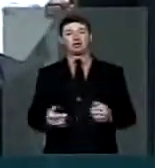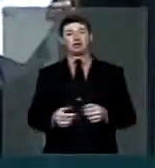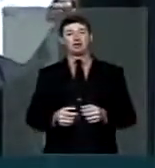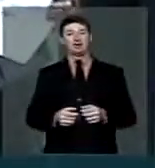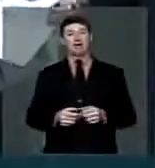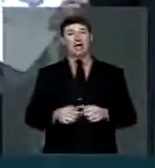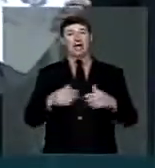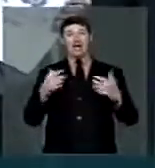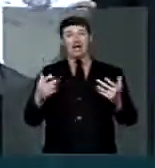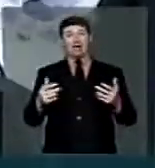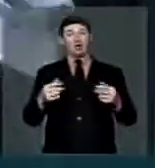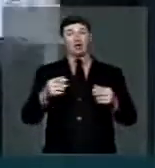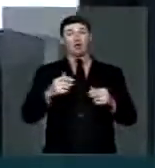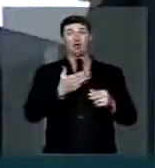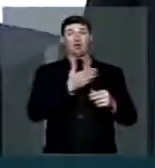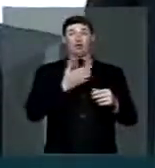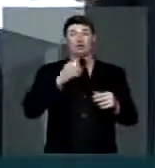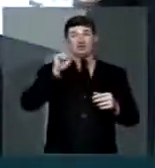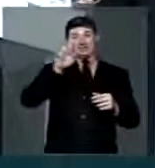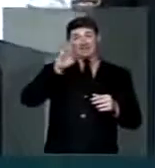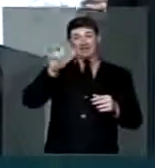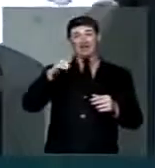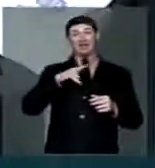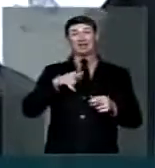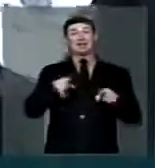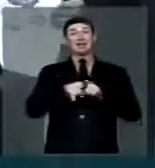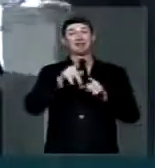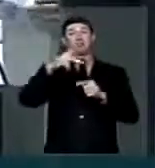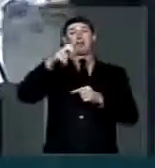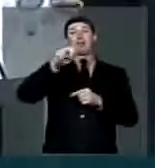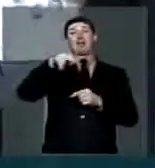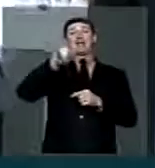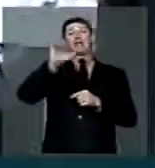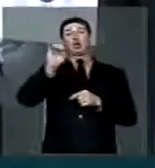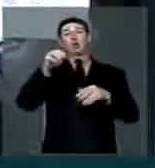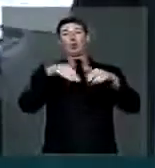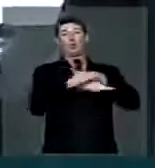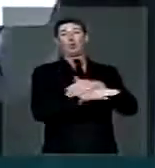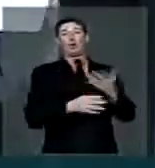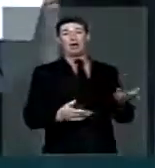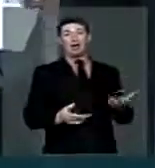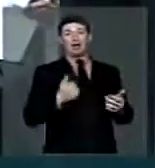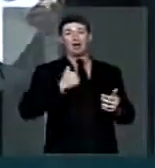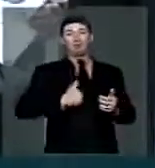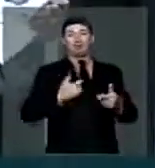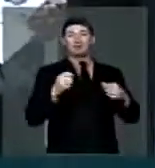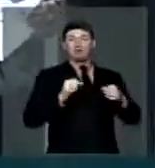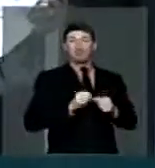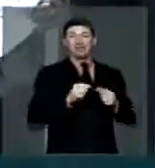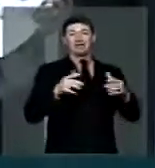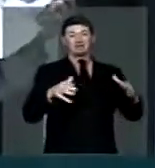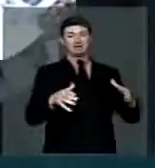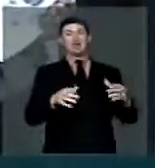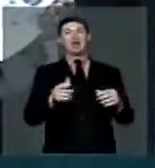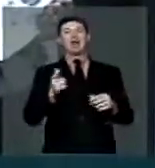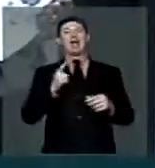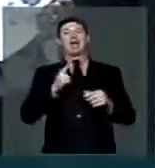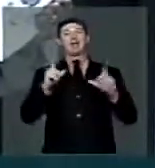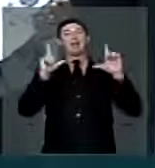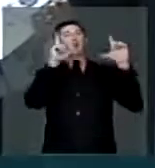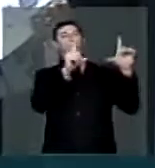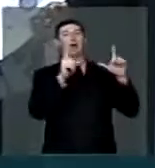guardar as suas relíquias. Diz que lá tem até os pinicos dele. E aí ele tem lá um quadro, onde ele é o Papa, a filha